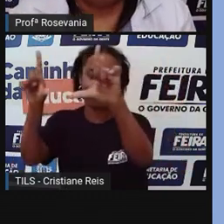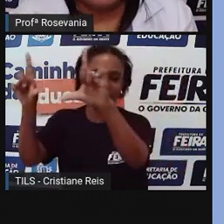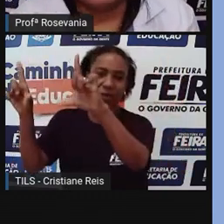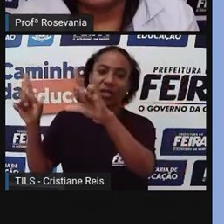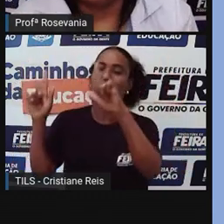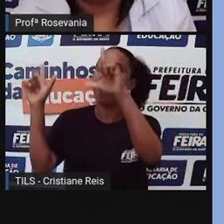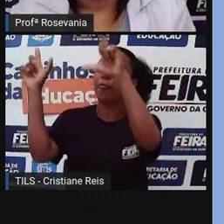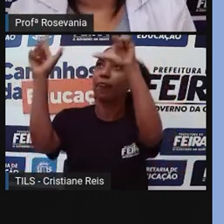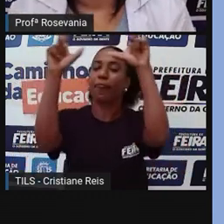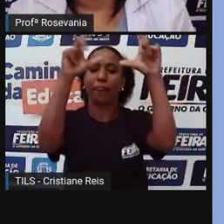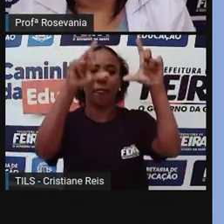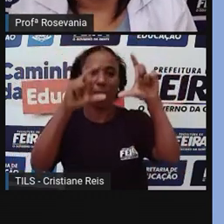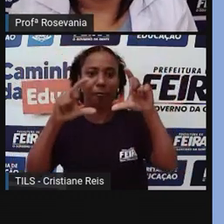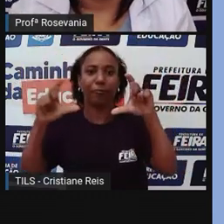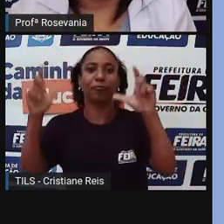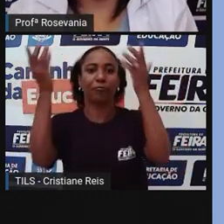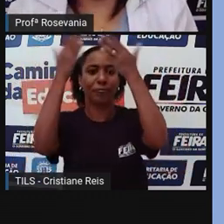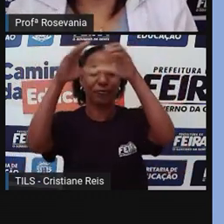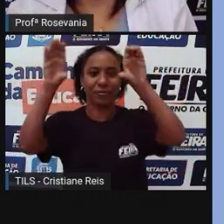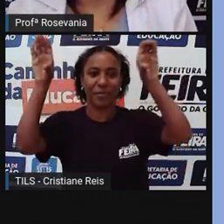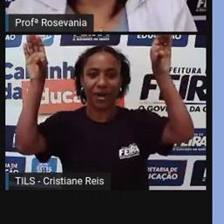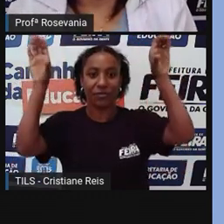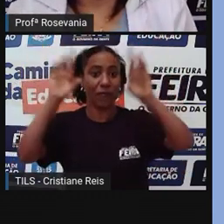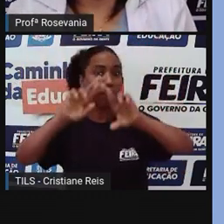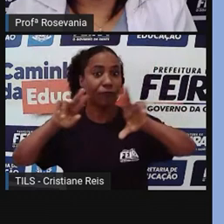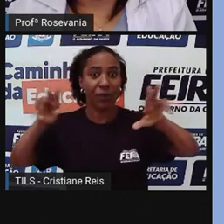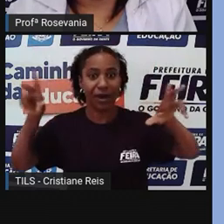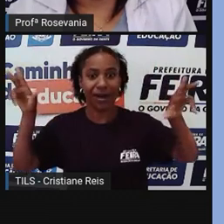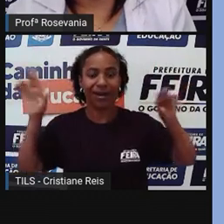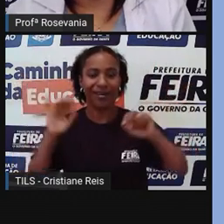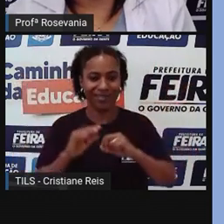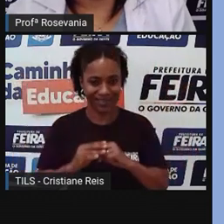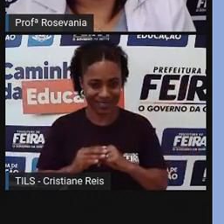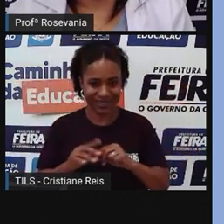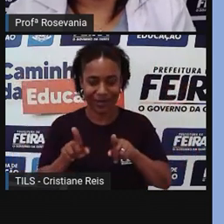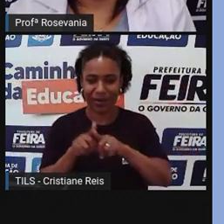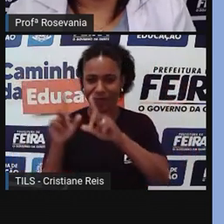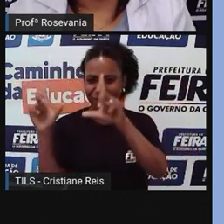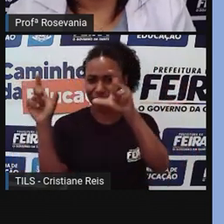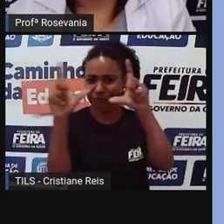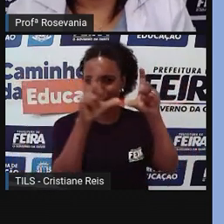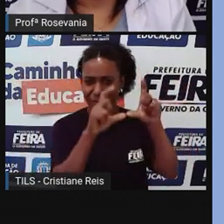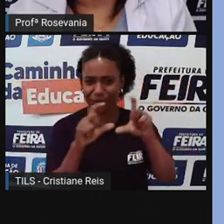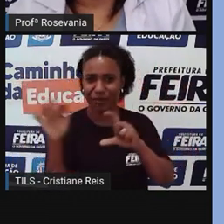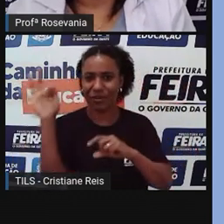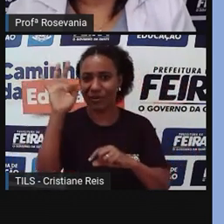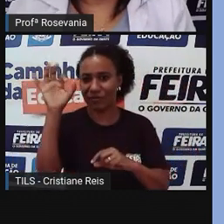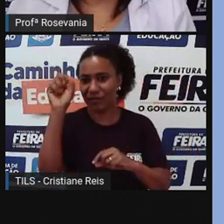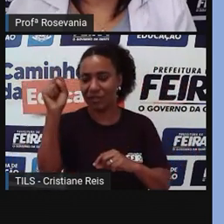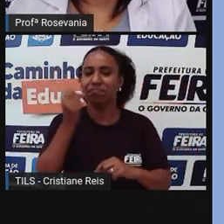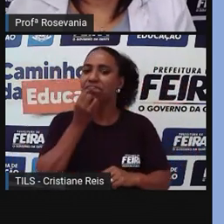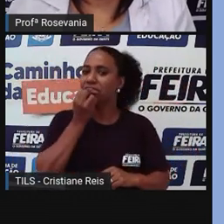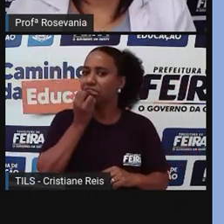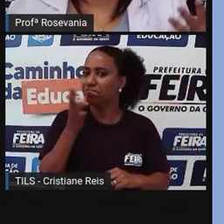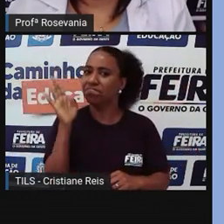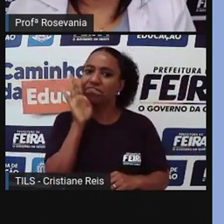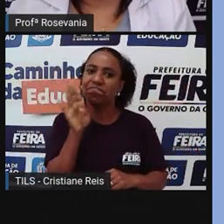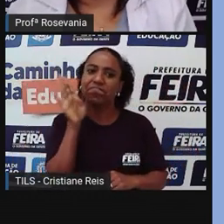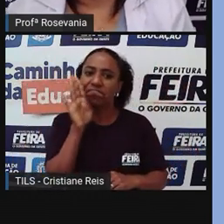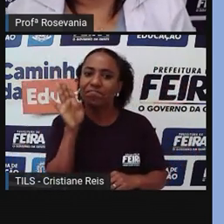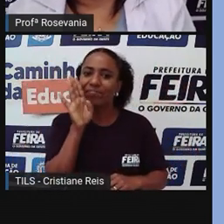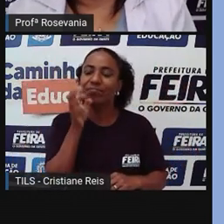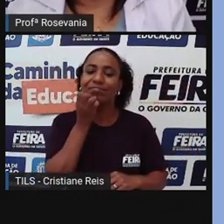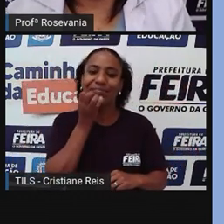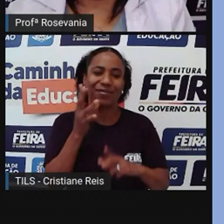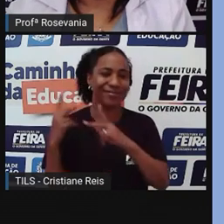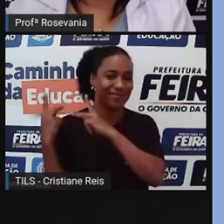imagens da própria cidade de Feira de Santana. É bastante legal aqui esse espaço, bem confortável mesmo, e é um programa bom